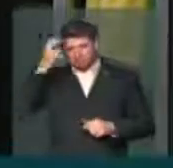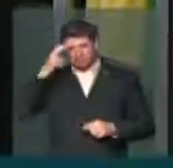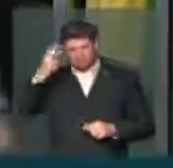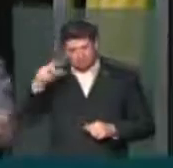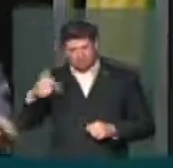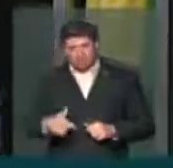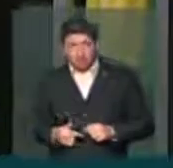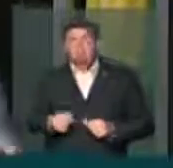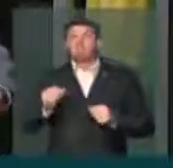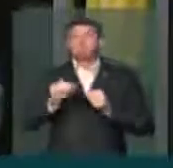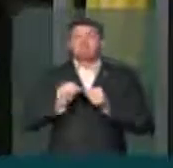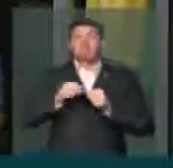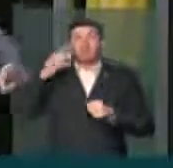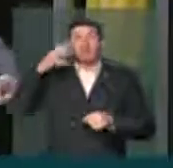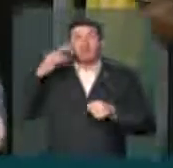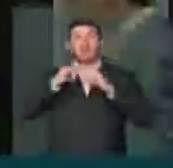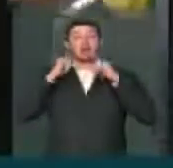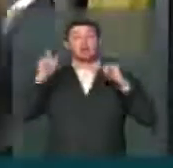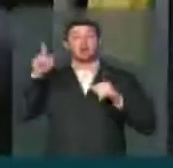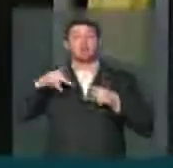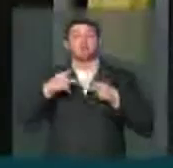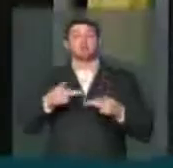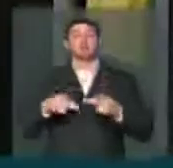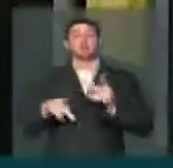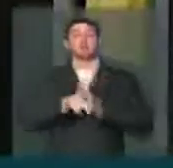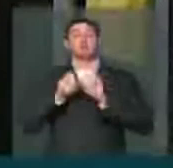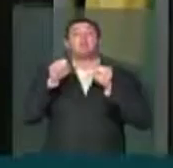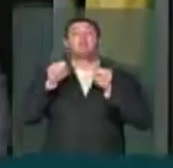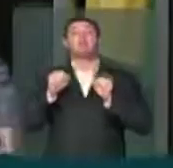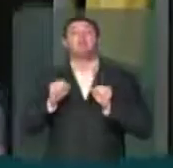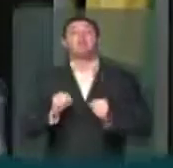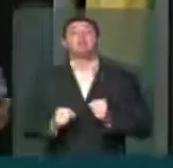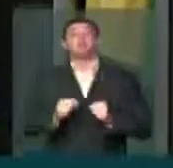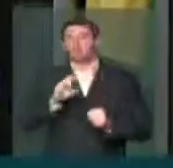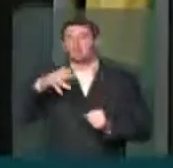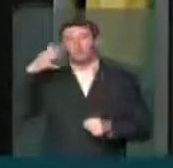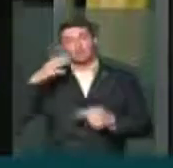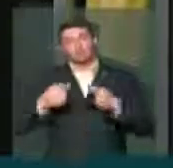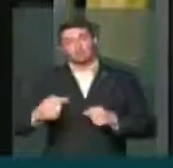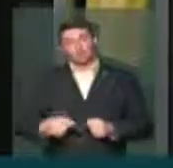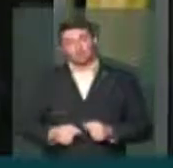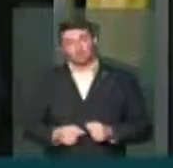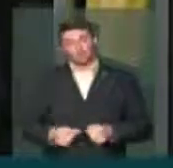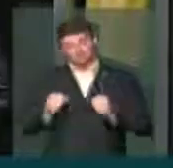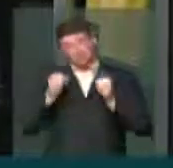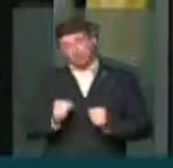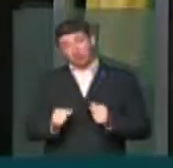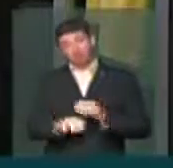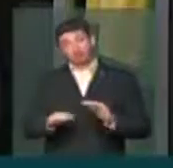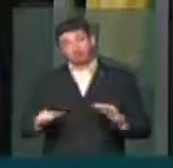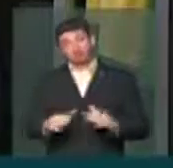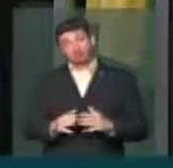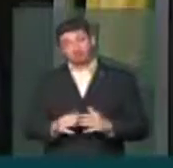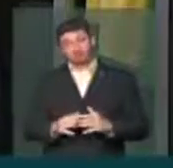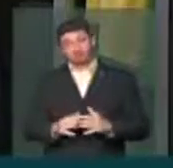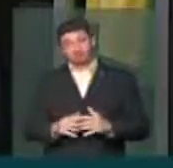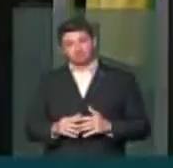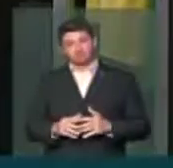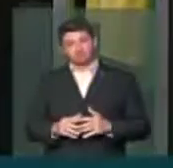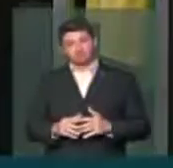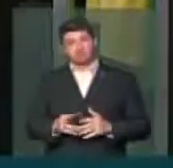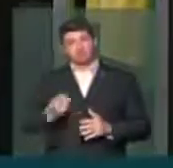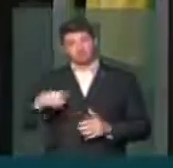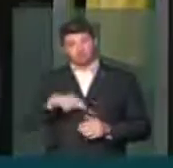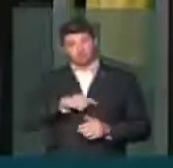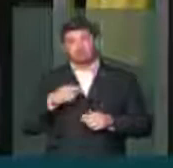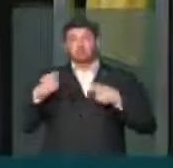eleições como se fosse apenas o seu programa de poder. nós não podemos atestar isso. Muito mais do que isso nós